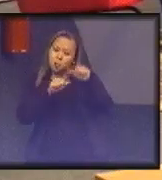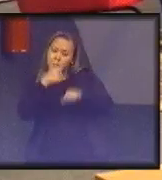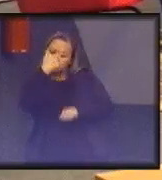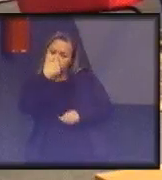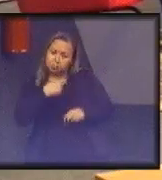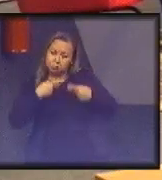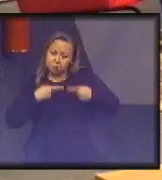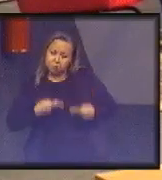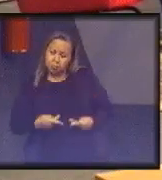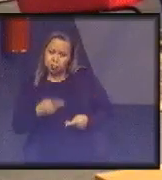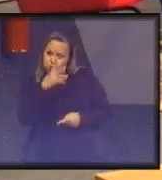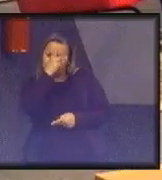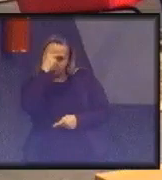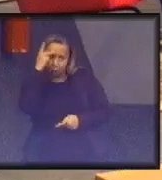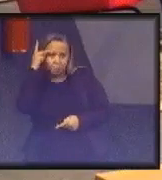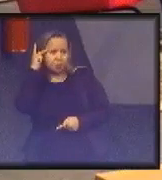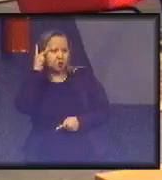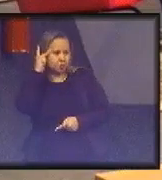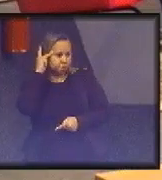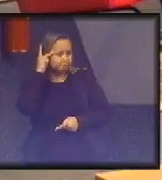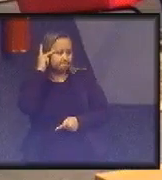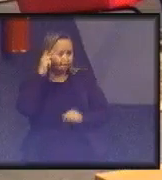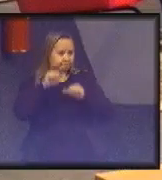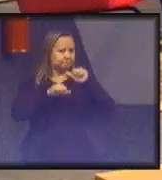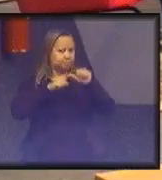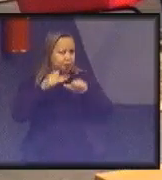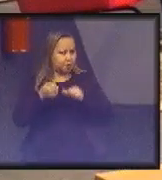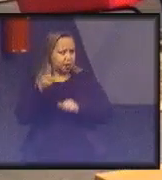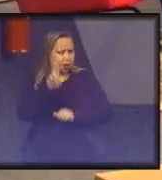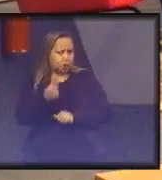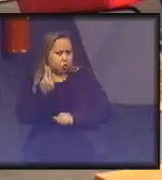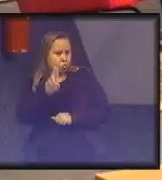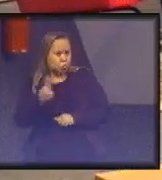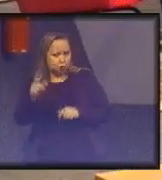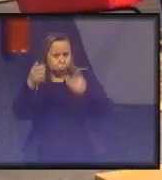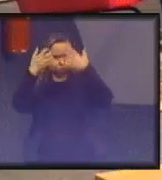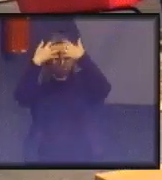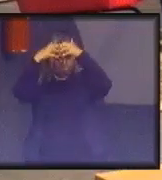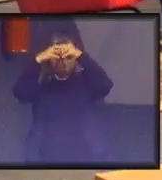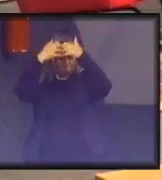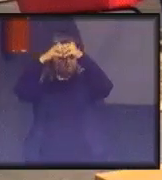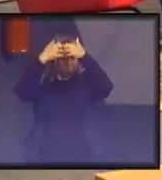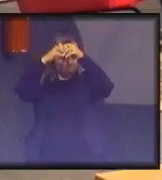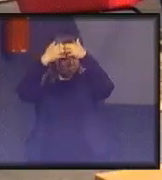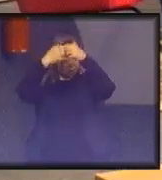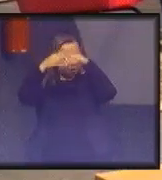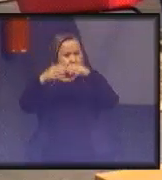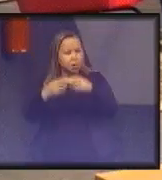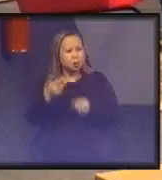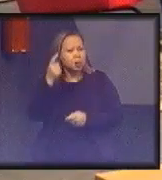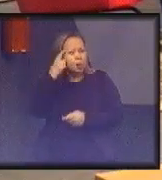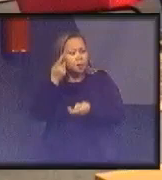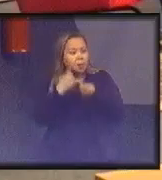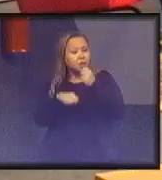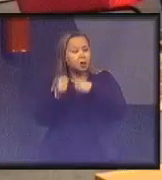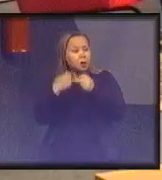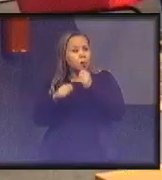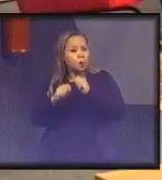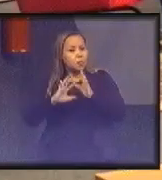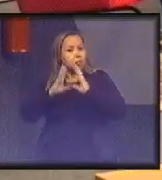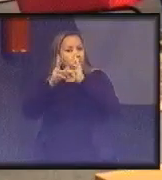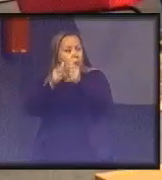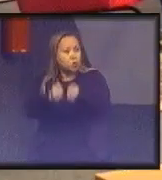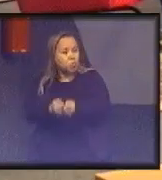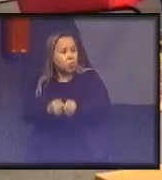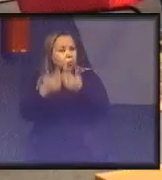das pessoas para esse consumo consciente e, mais que isso, pensar na economia inteira de forma mais consciente.